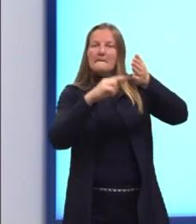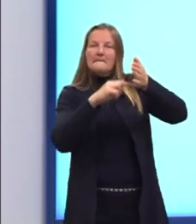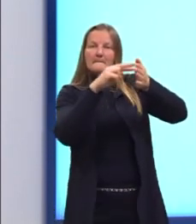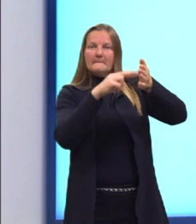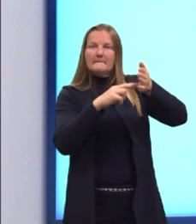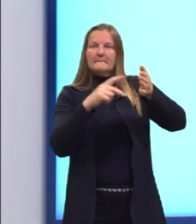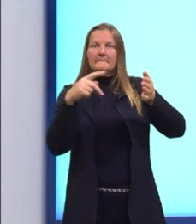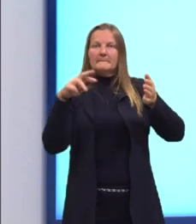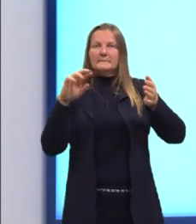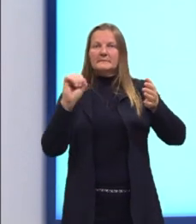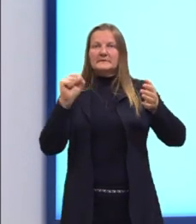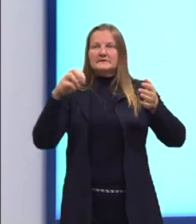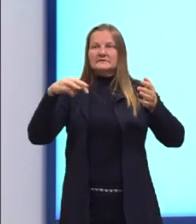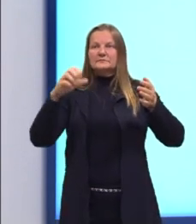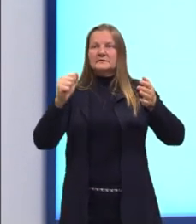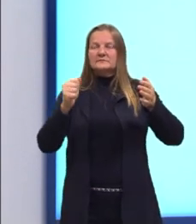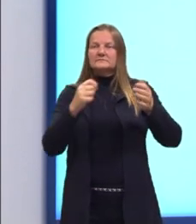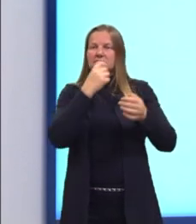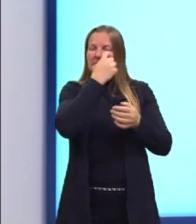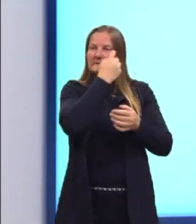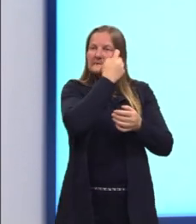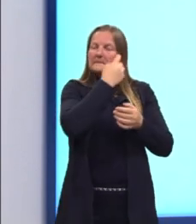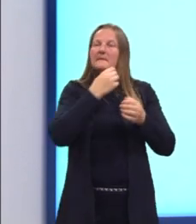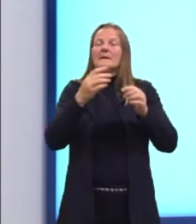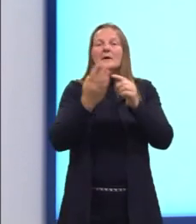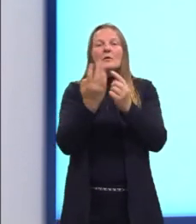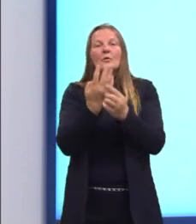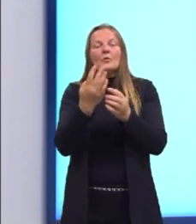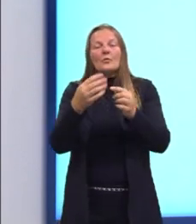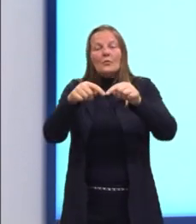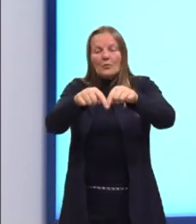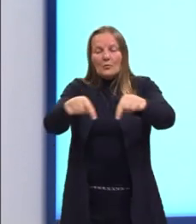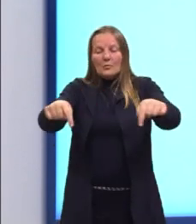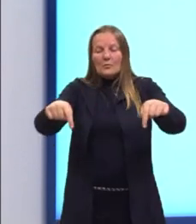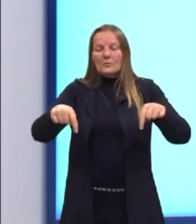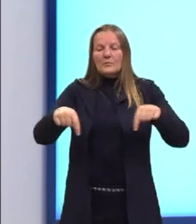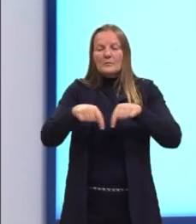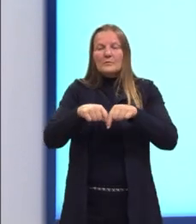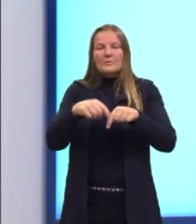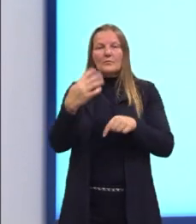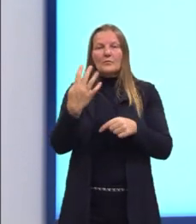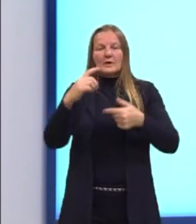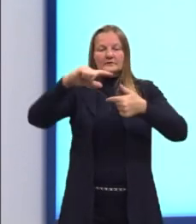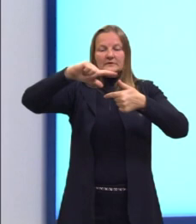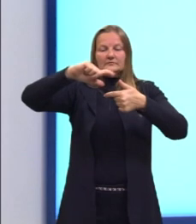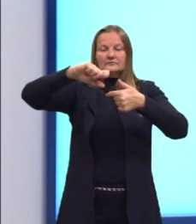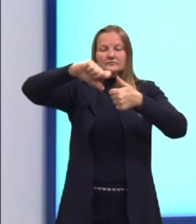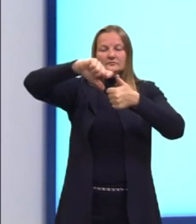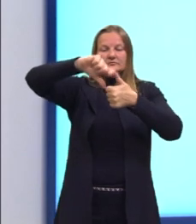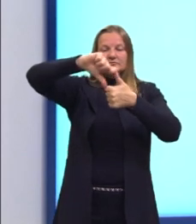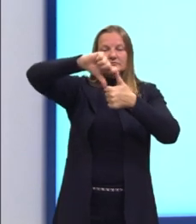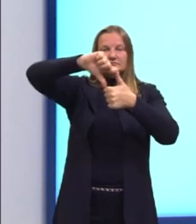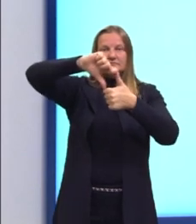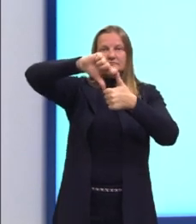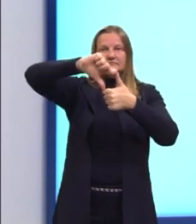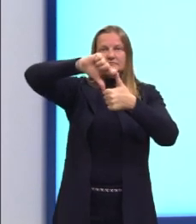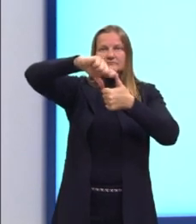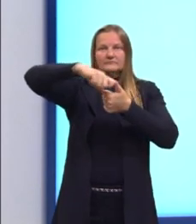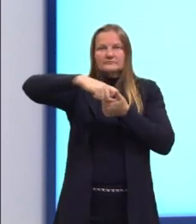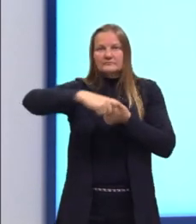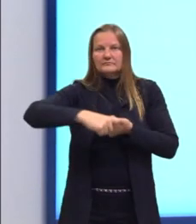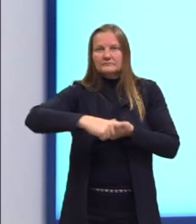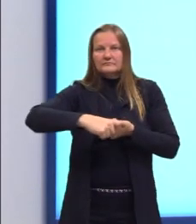Aqui, eu trouxe um exemplo de um prisma de base quadrangular. Como é que eu vou chegar nessa área total? Nós vimos, então,